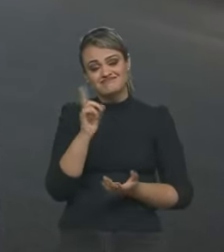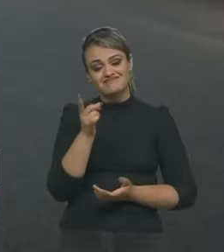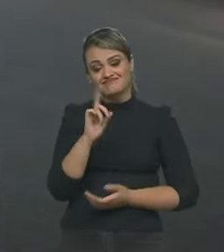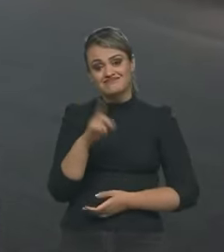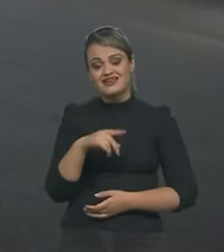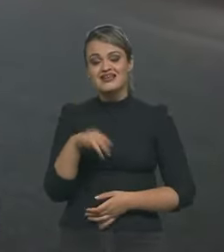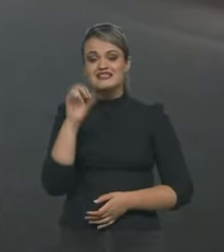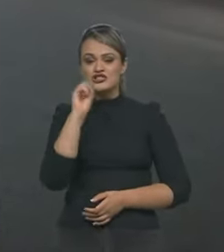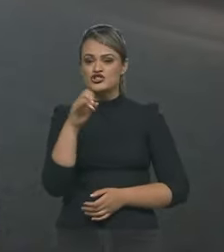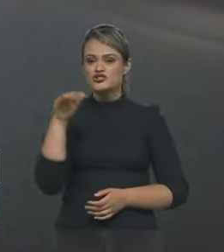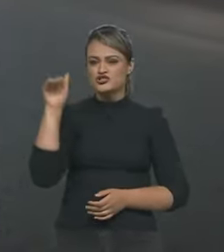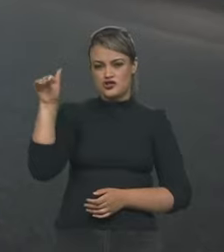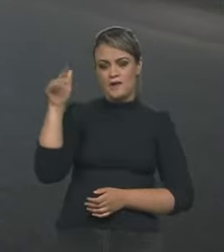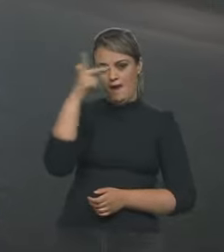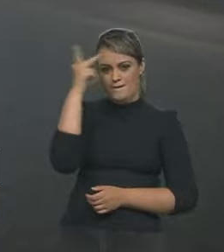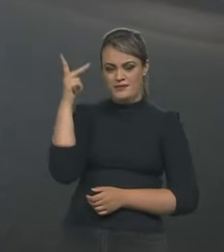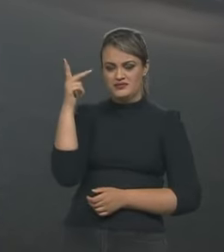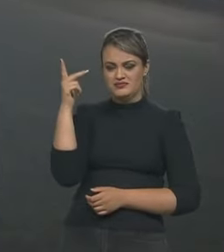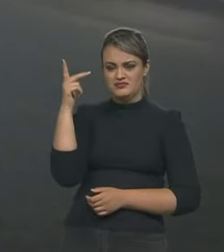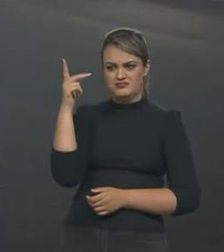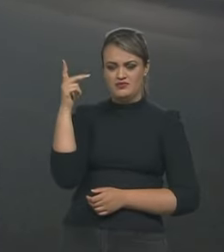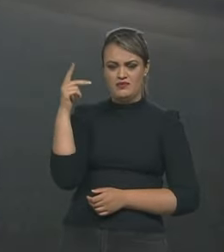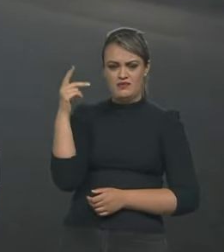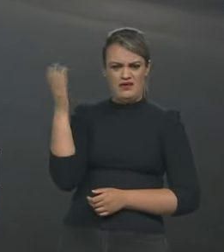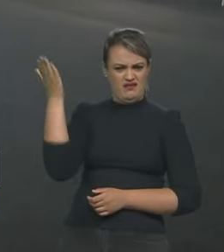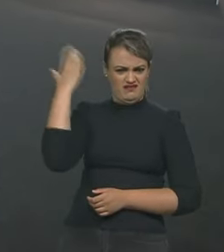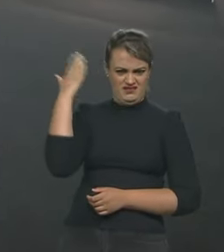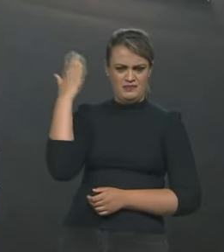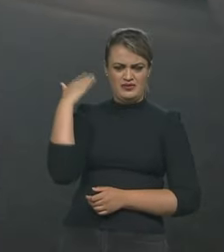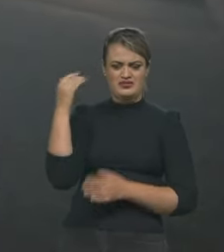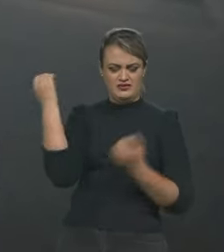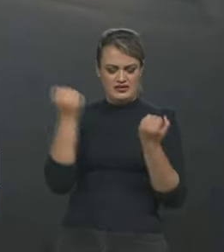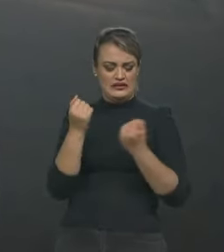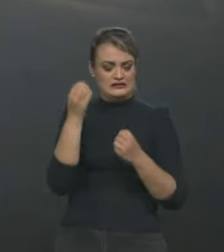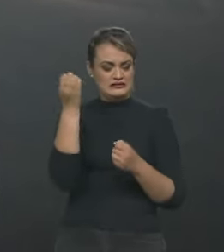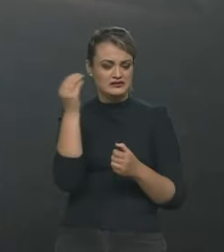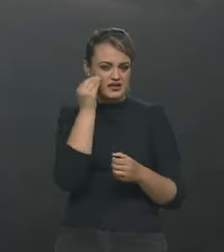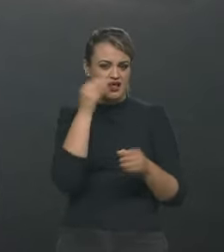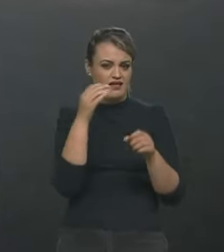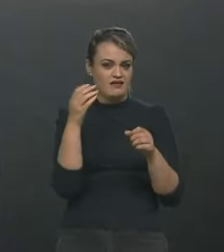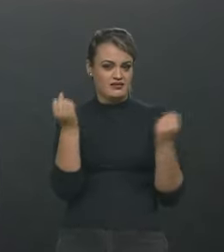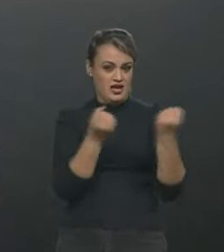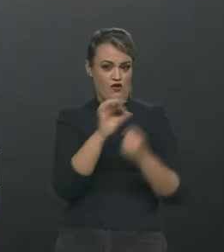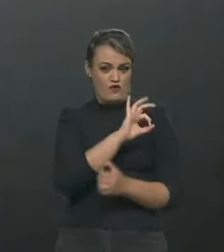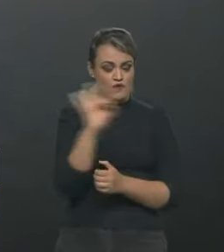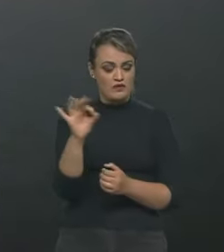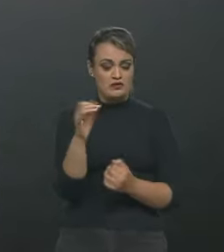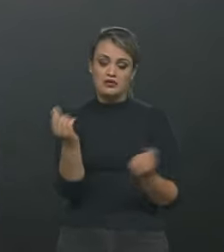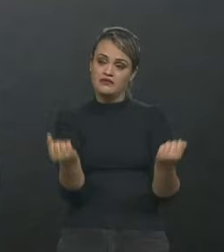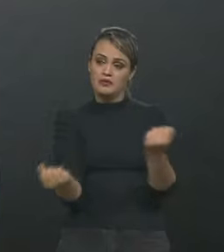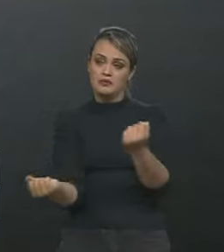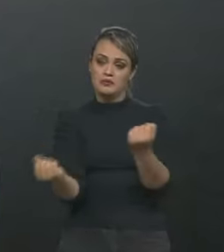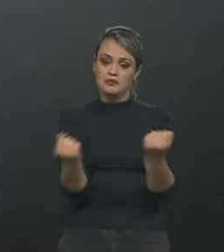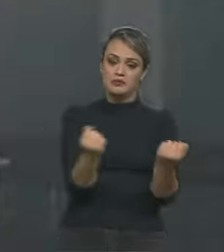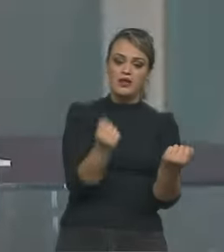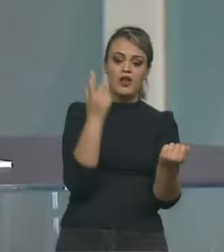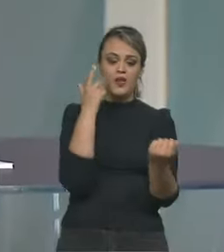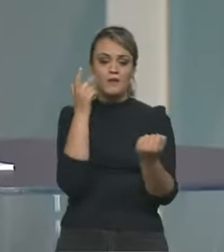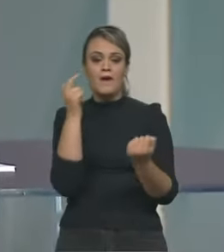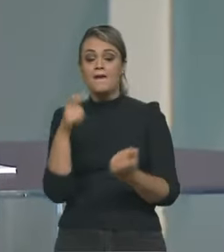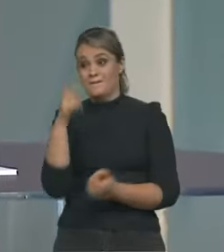botar um piloto antigo num carro desse, ele vai guiar normal, sem nenhum problema. Mas se pegar um